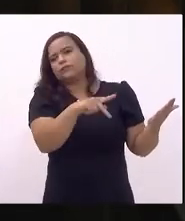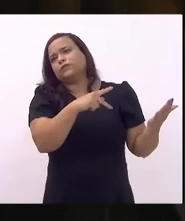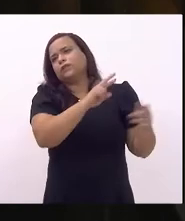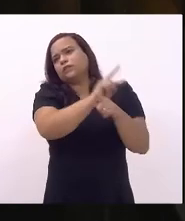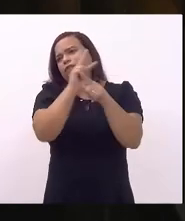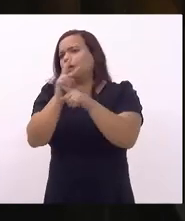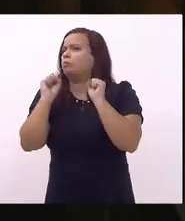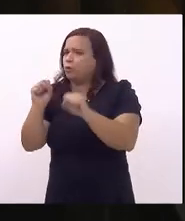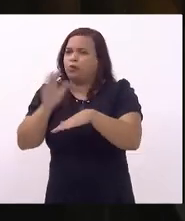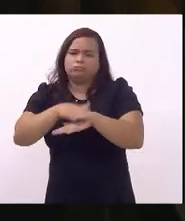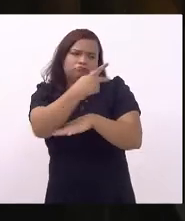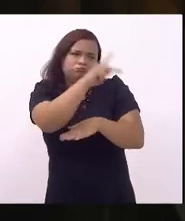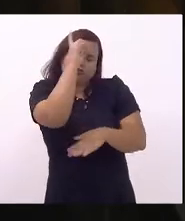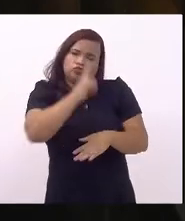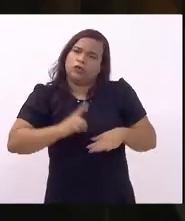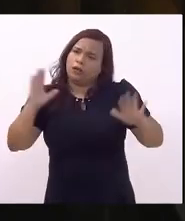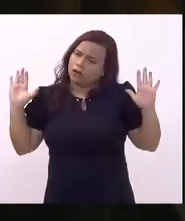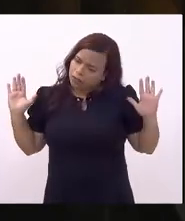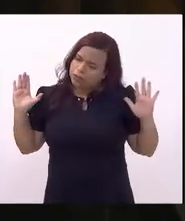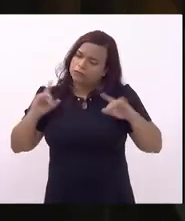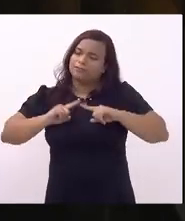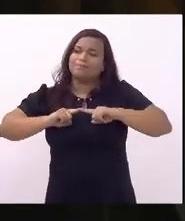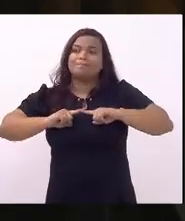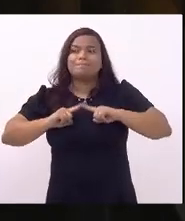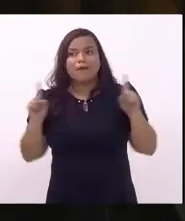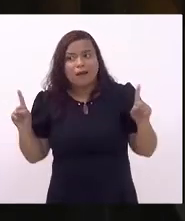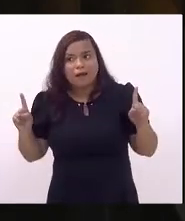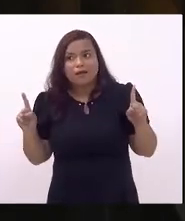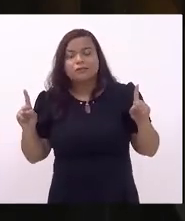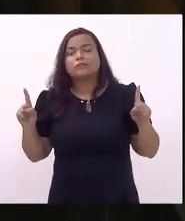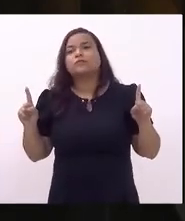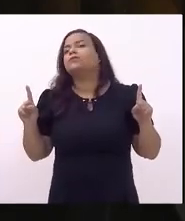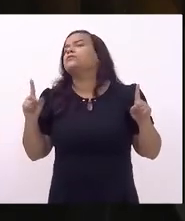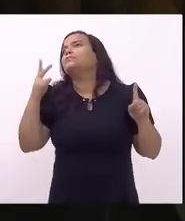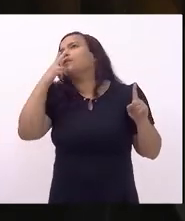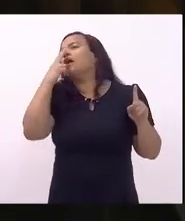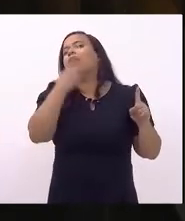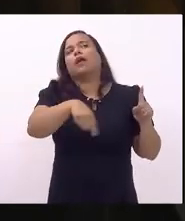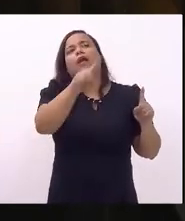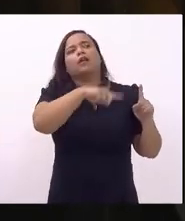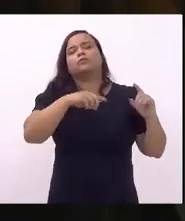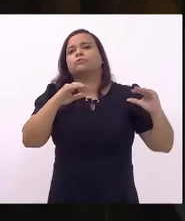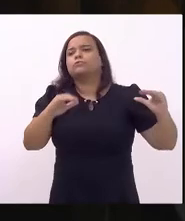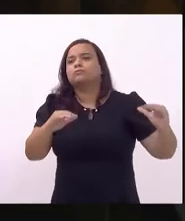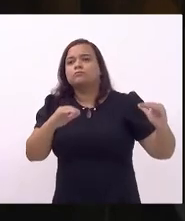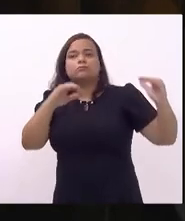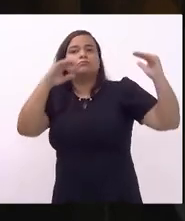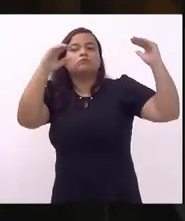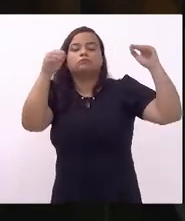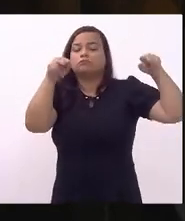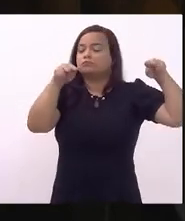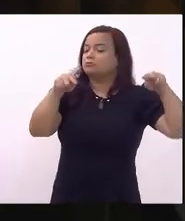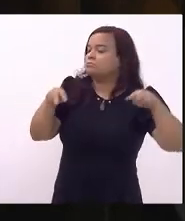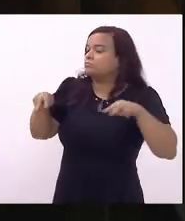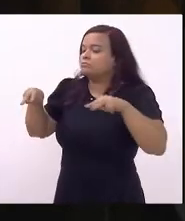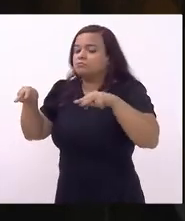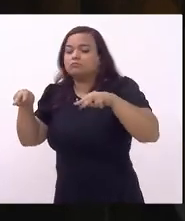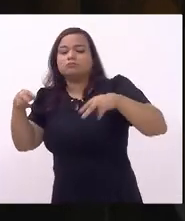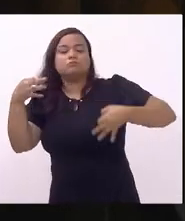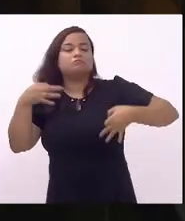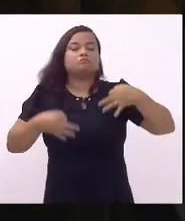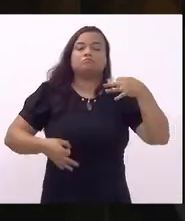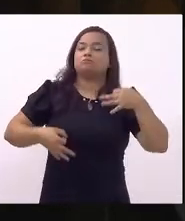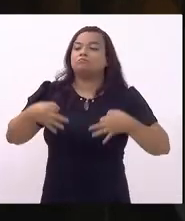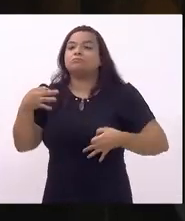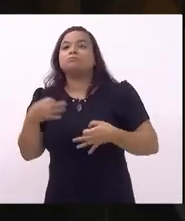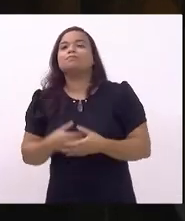podem fazê-lo é claro mas como se ele estivesse de um lugar que pudesse digamos dar lições